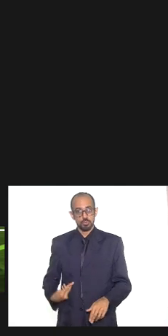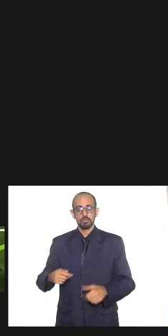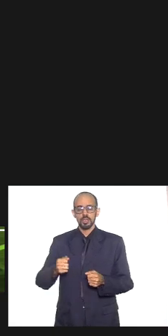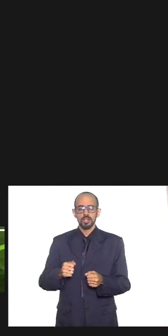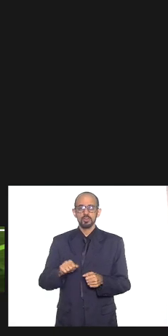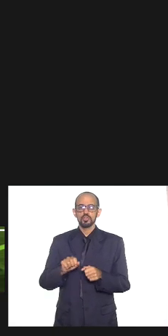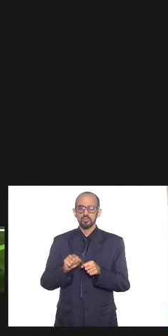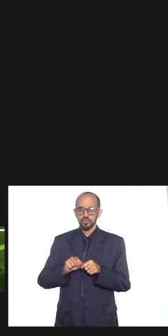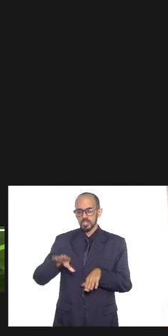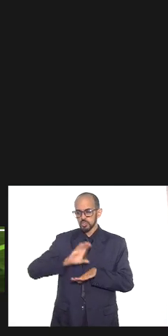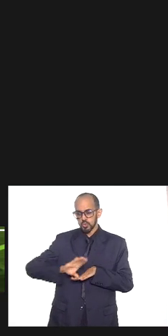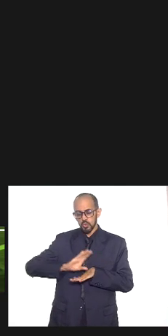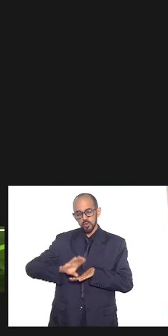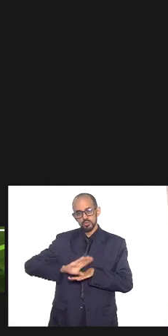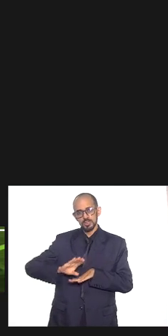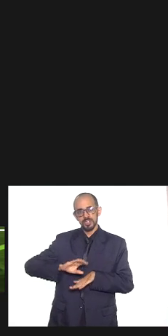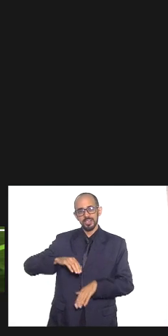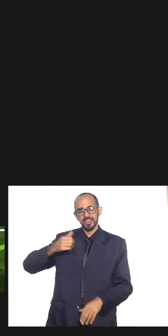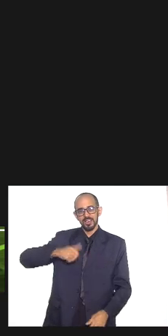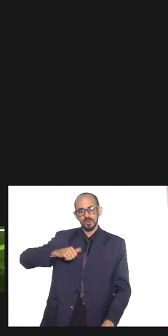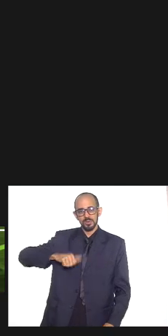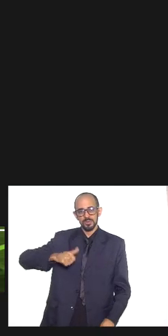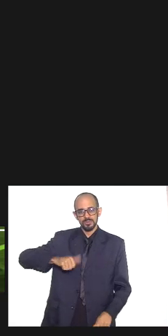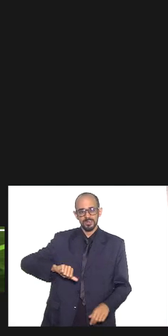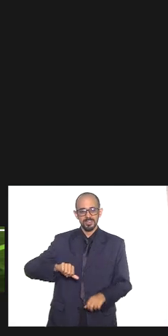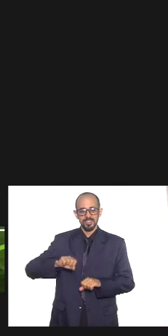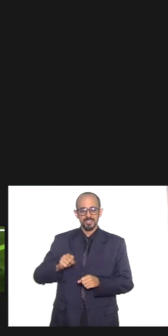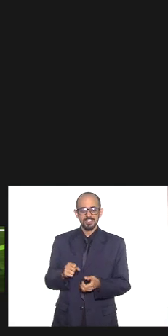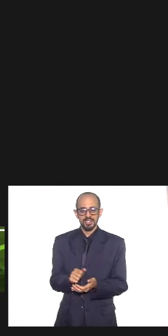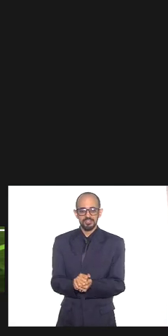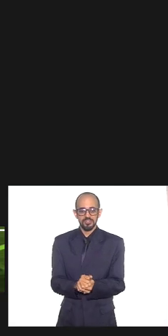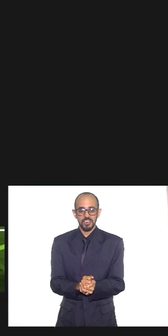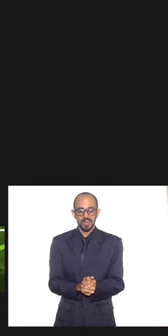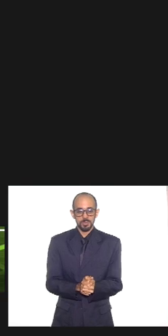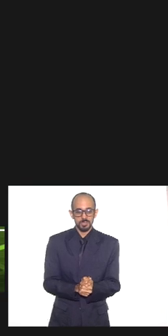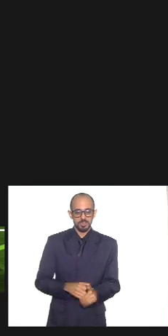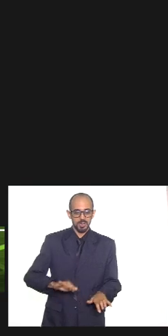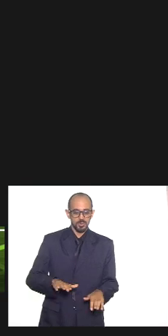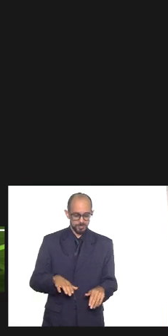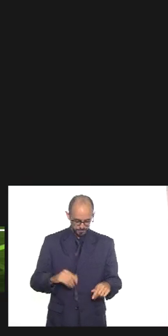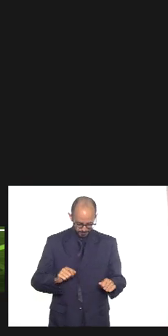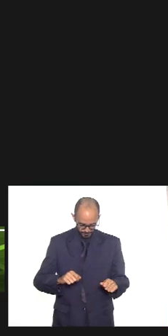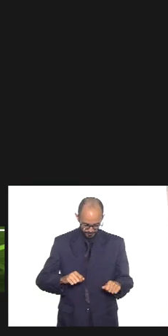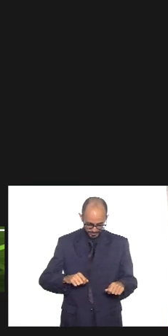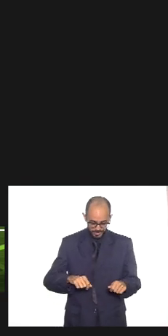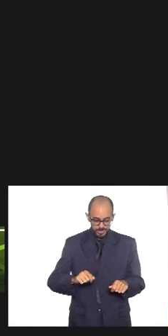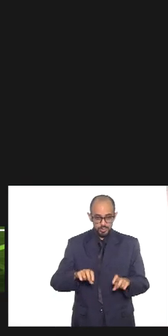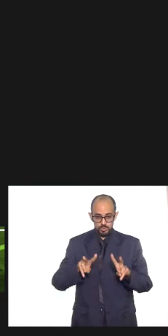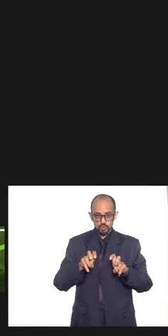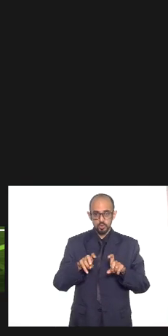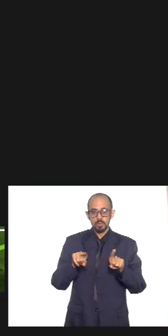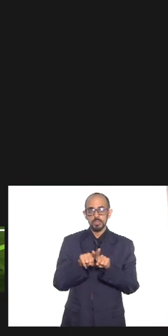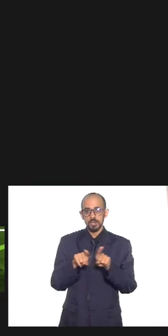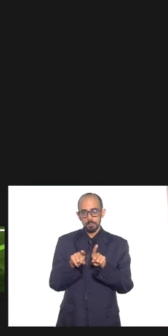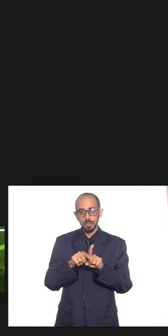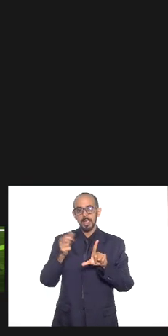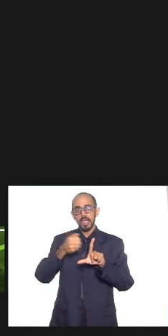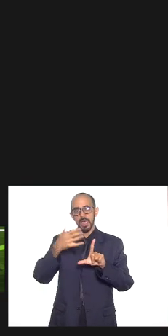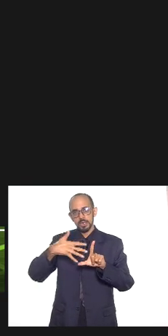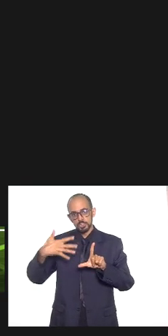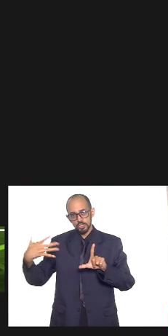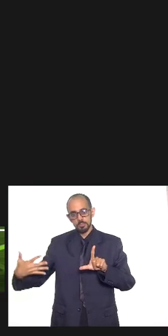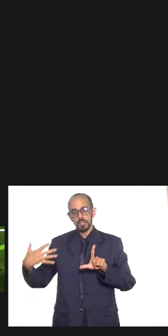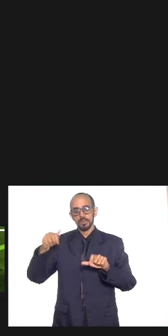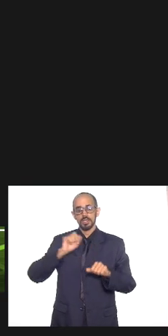diversos cursos de qualificação os policiais passaram por diversas etapas de curso de questões LGBT e mais questões